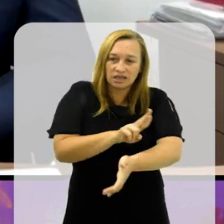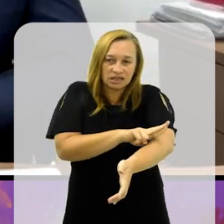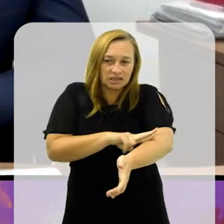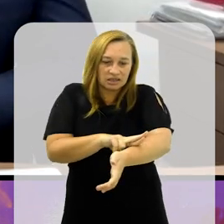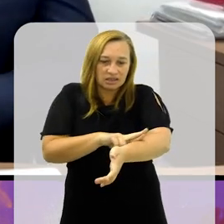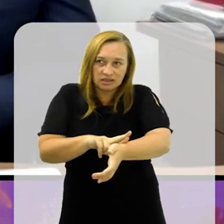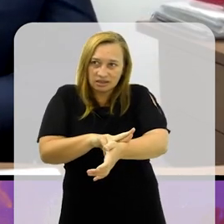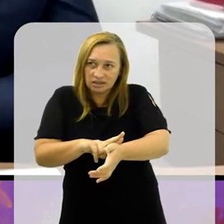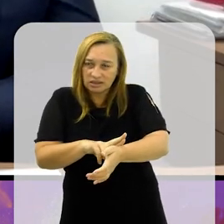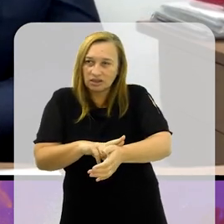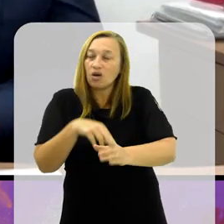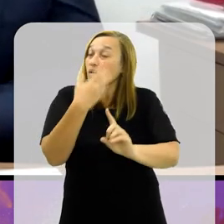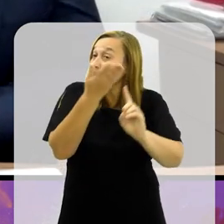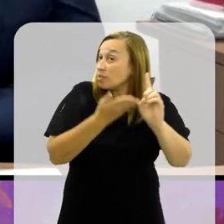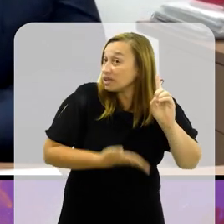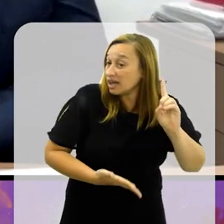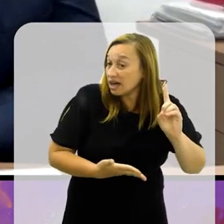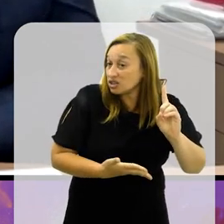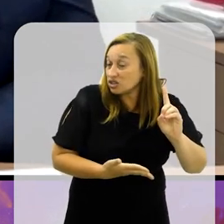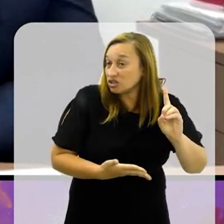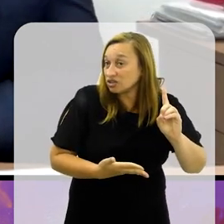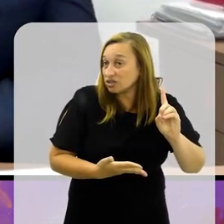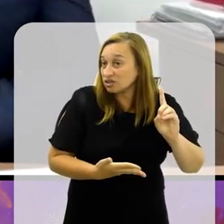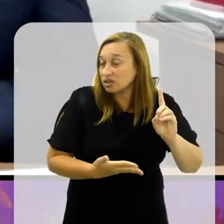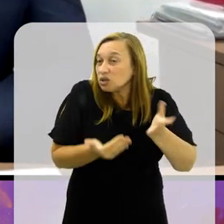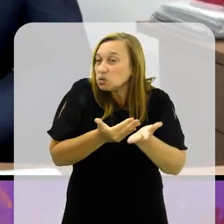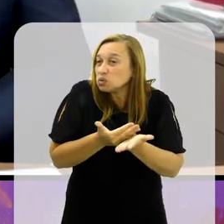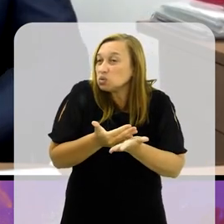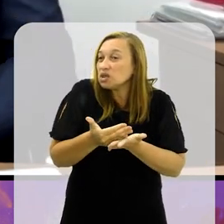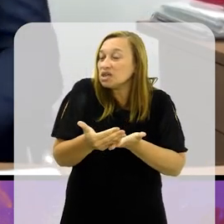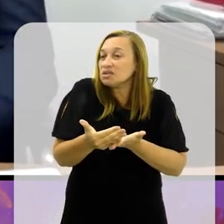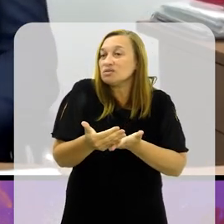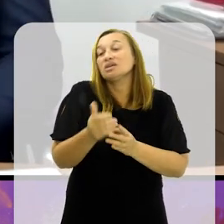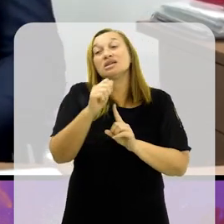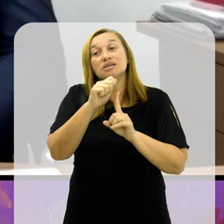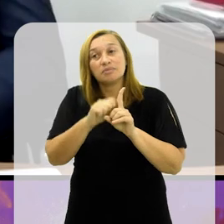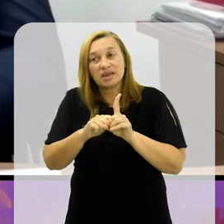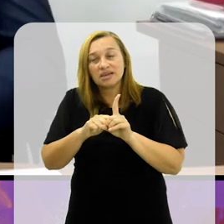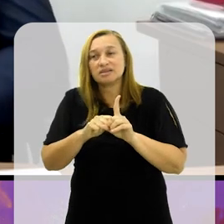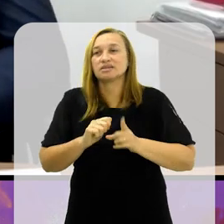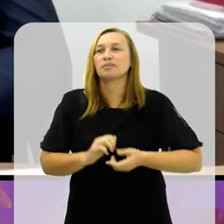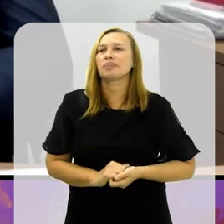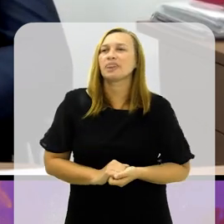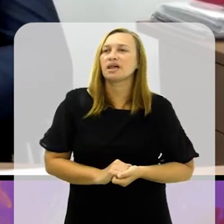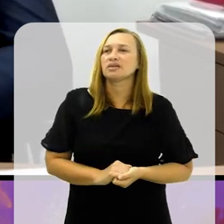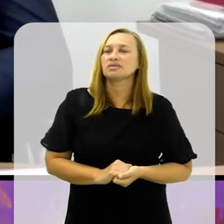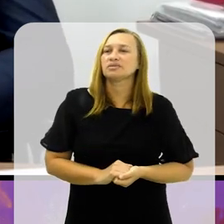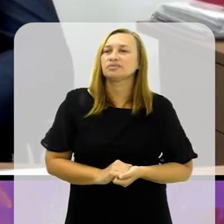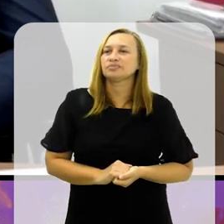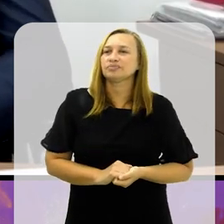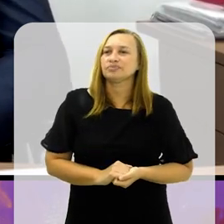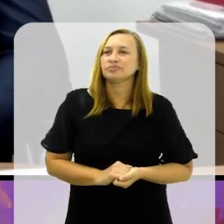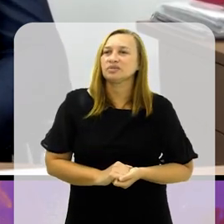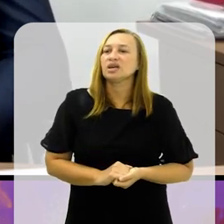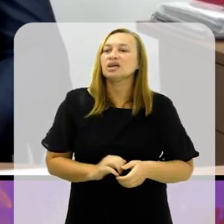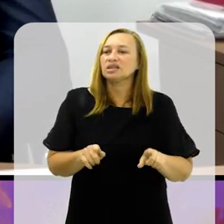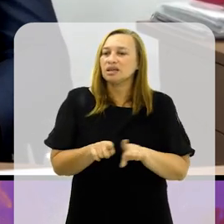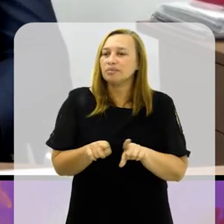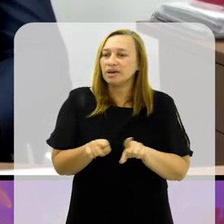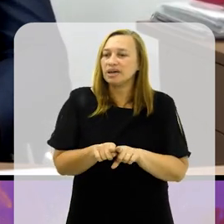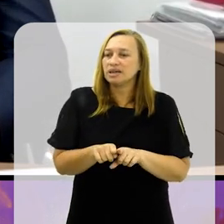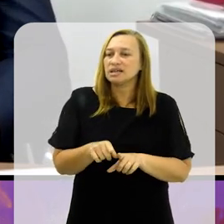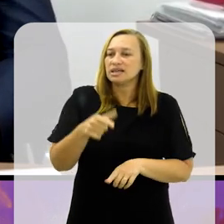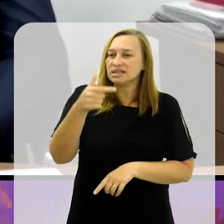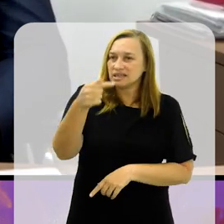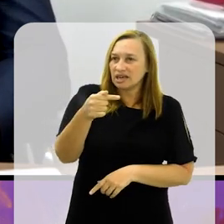Vasco faz. Prestamos uma homenagem no início desse mês, em alusão ao